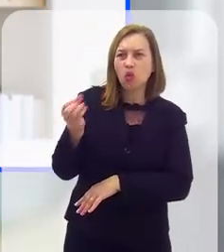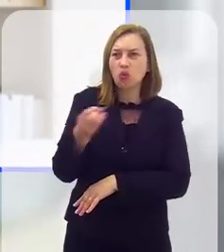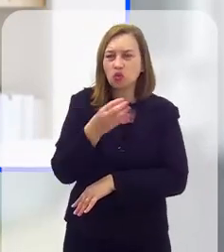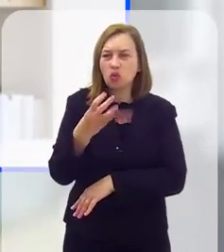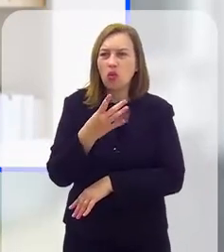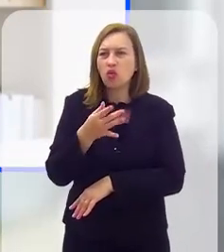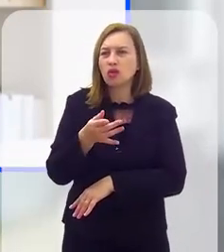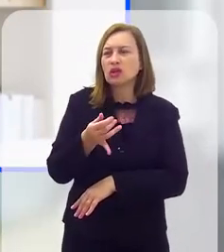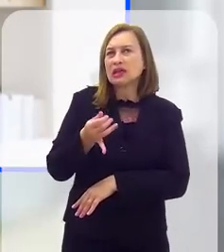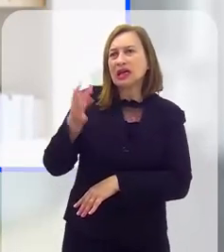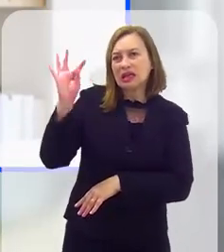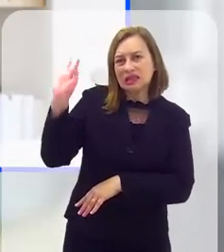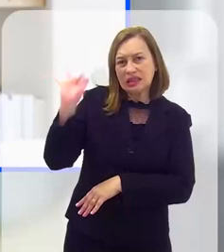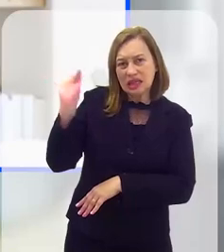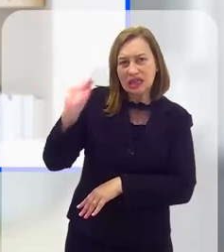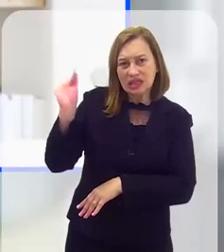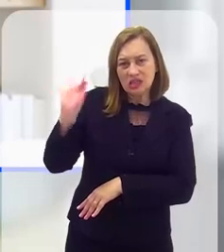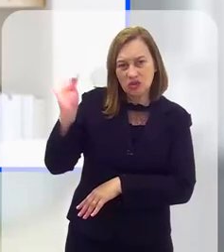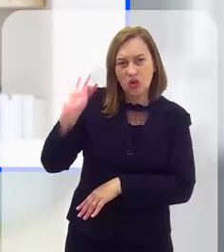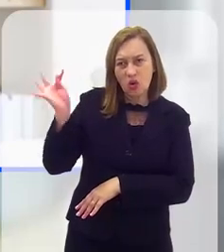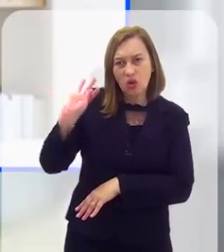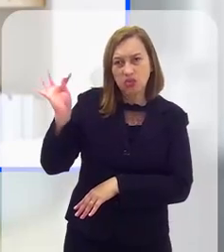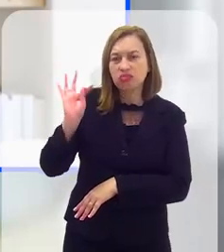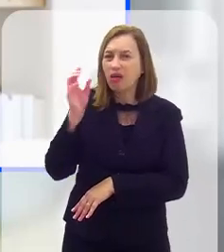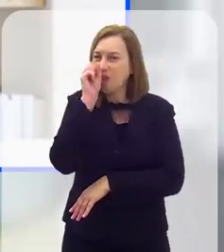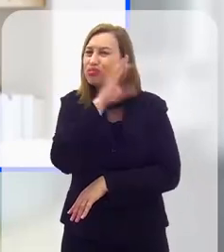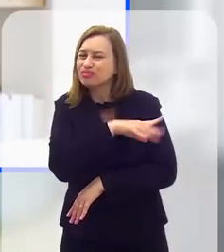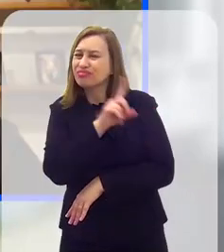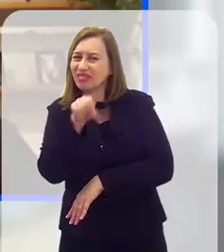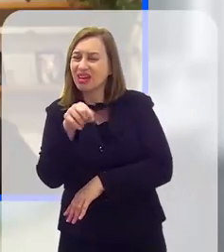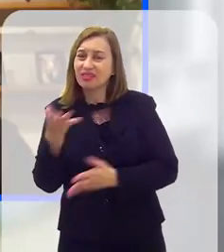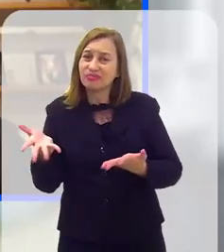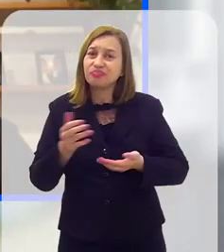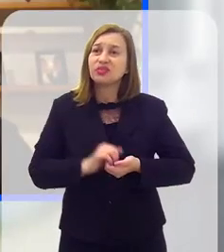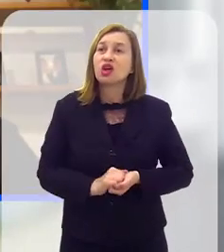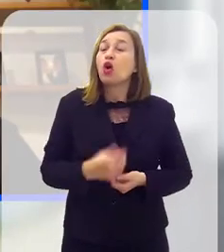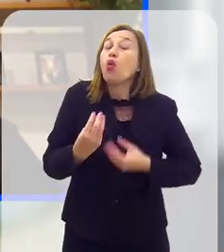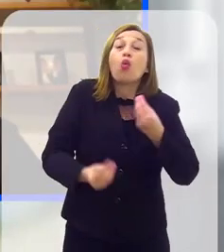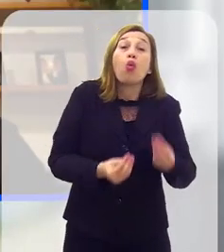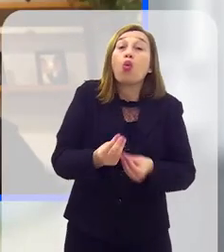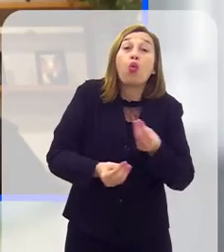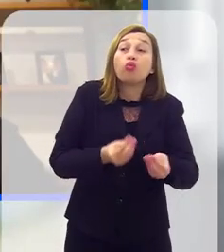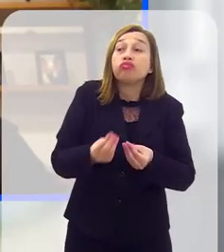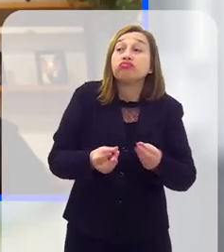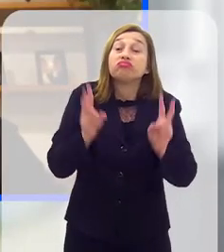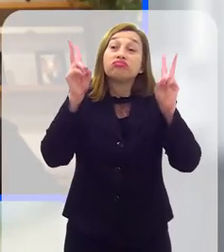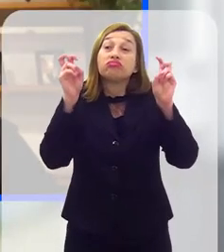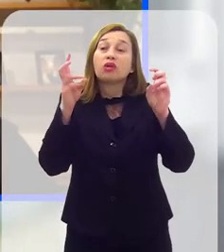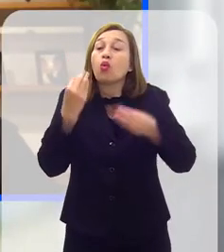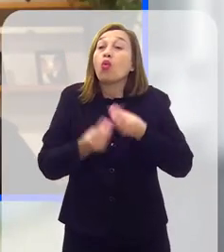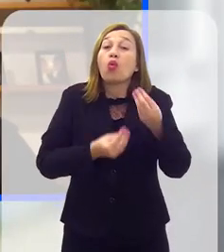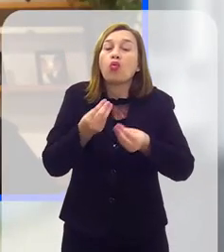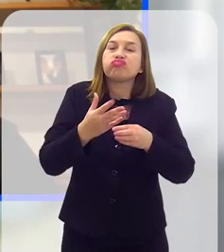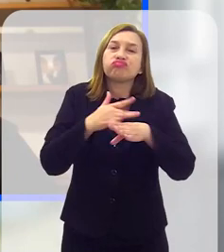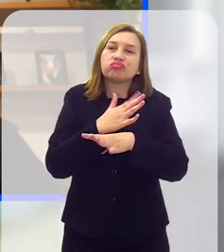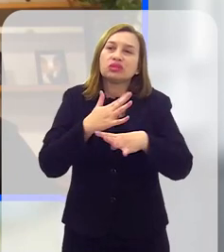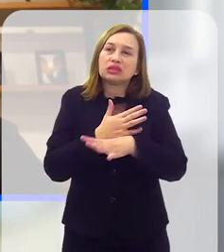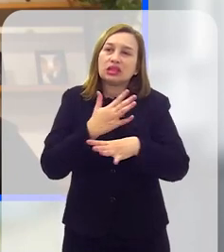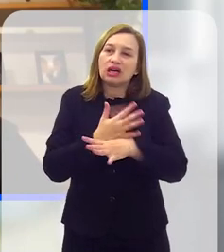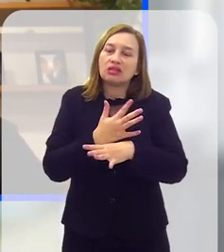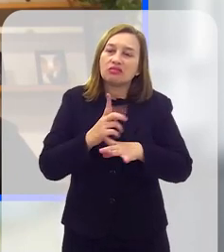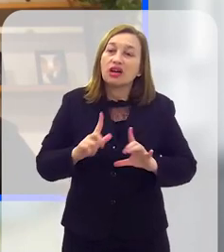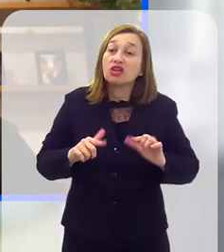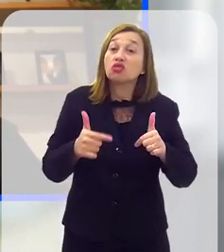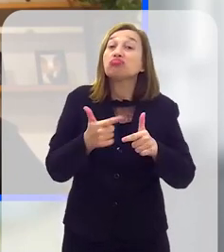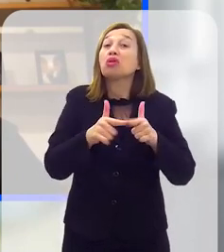recentemente, como você citou, o exemplo lá de Teresópolis, que é um absurdo. Como é fica essa situação?